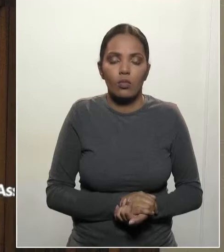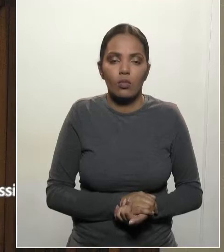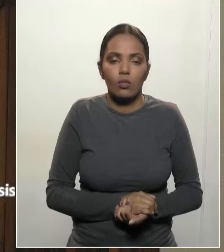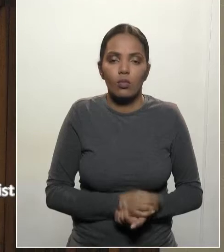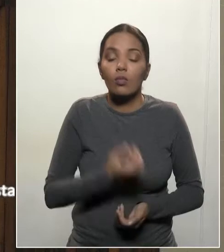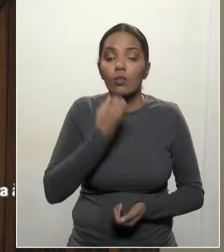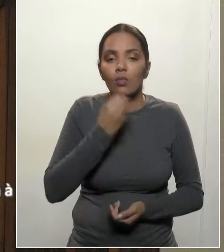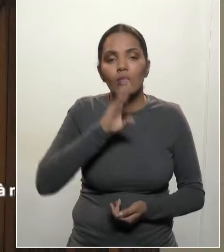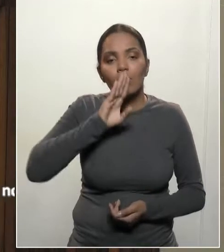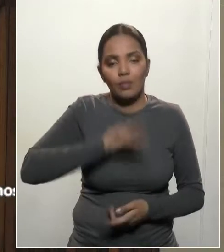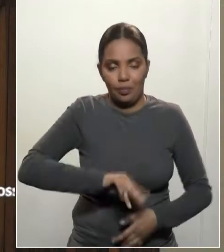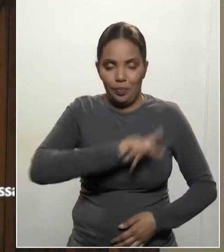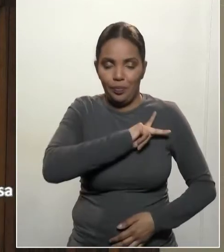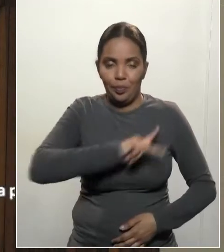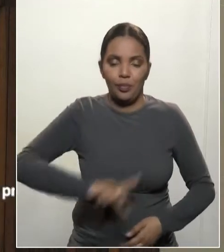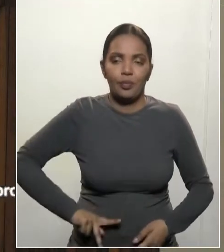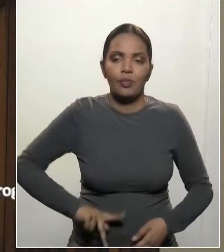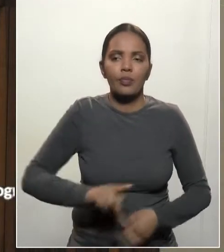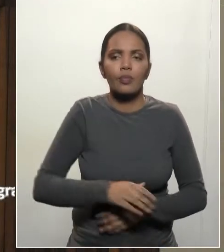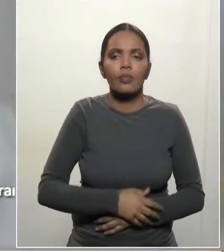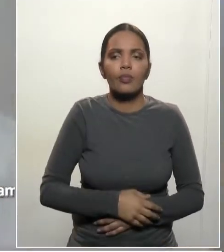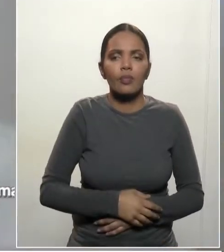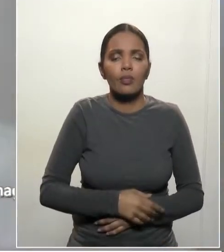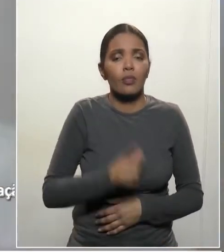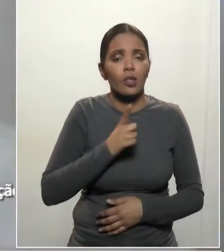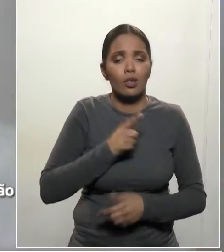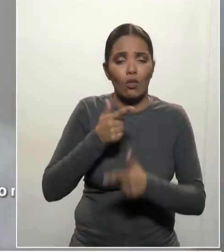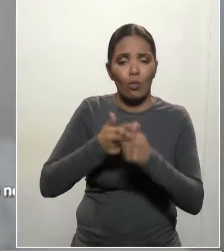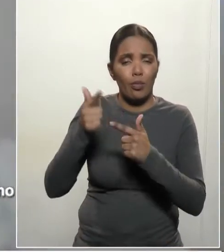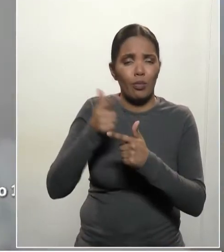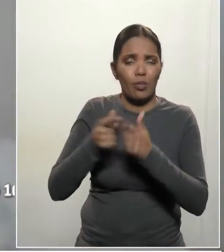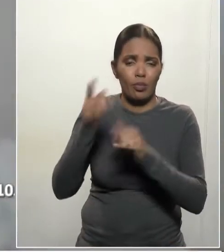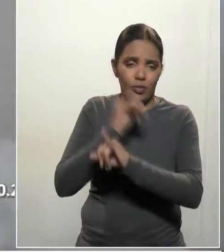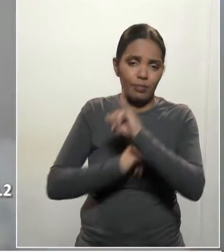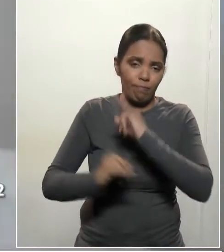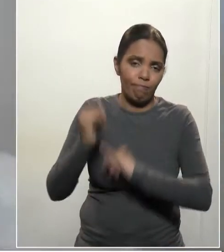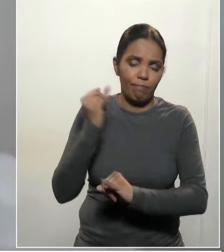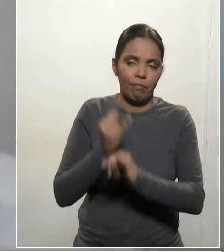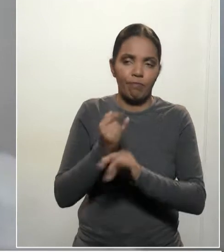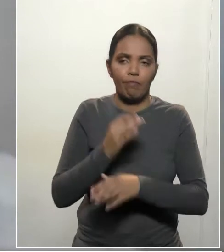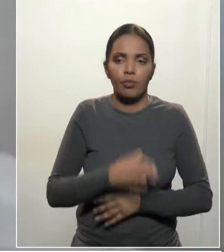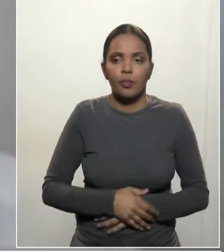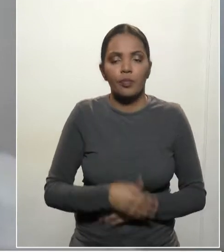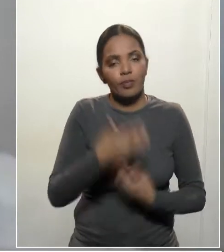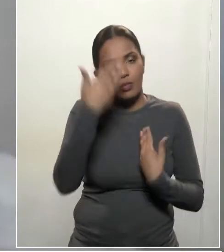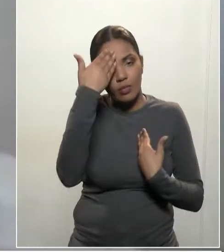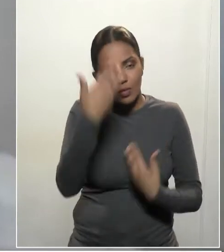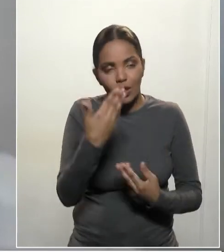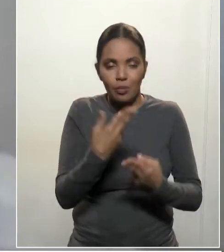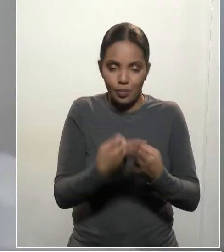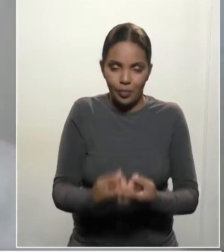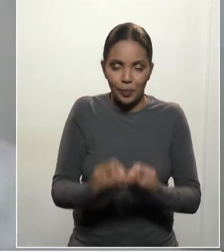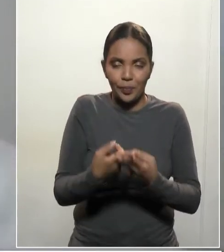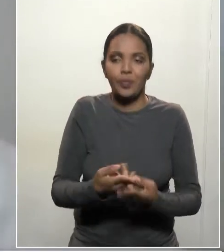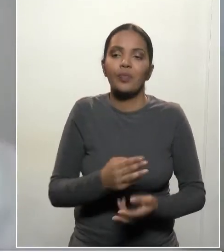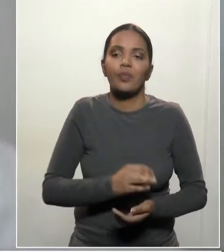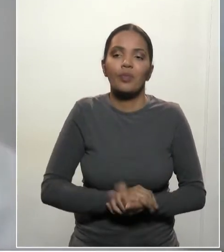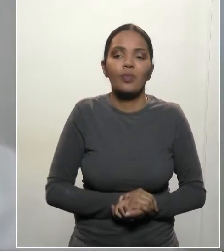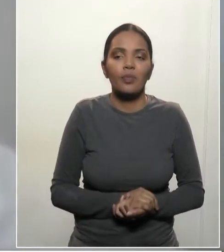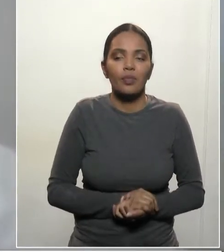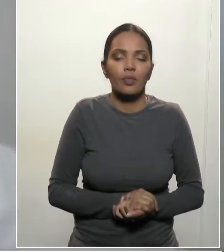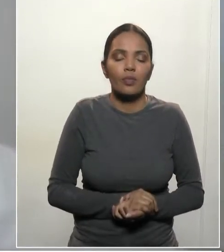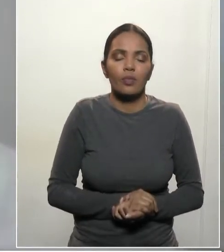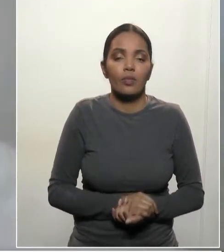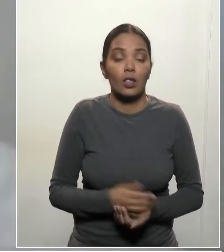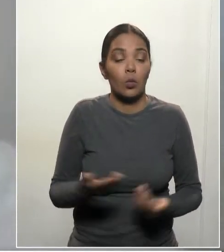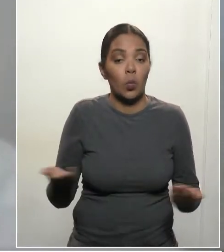Boa tarde, presidente. Eu estava com um problema de conexão, agradeço aí a sua paciência. Eu